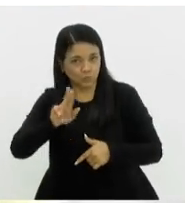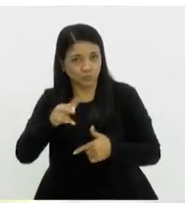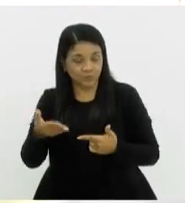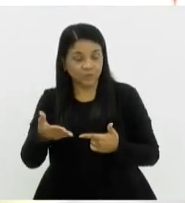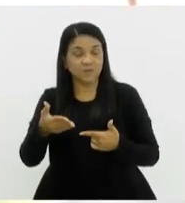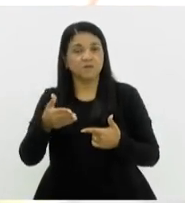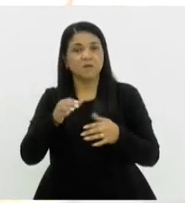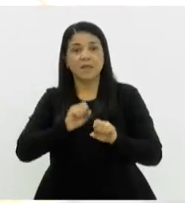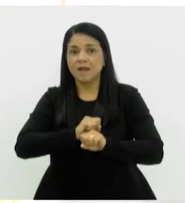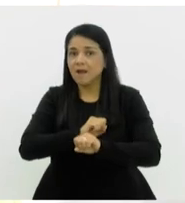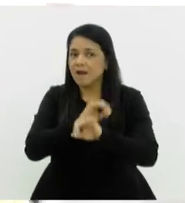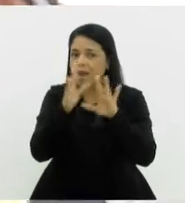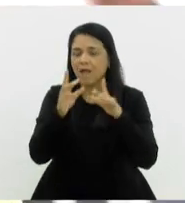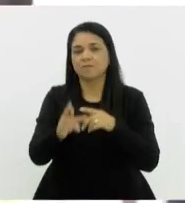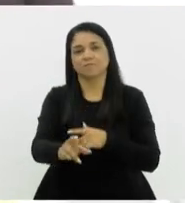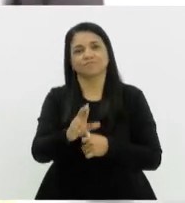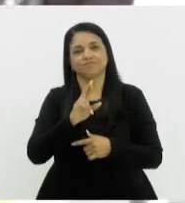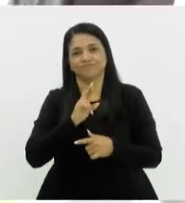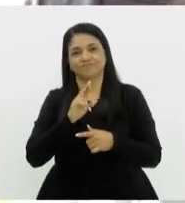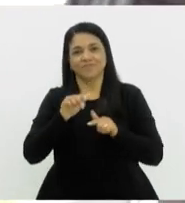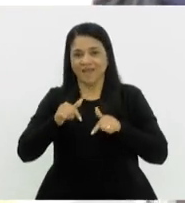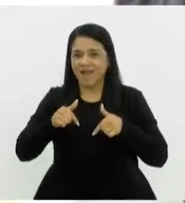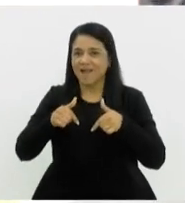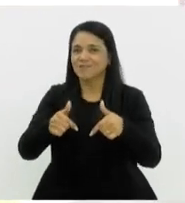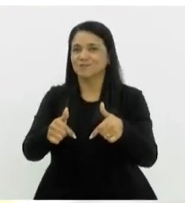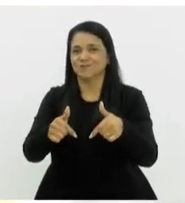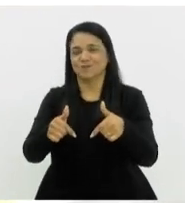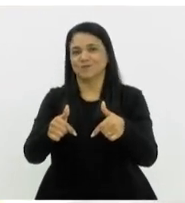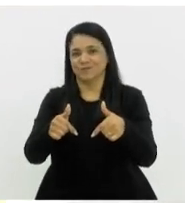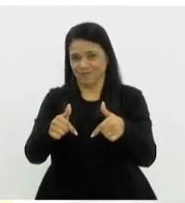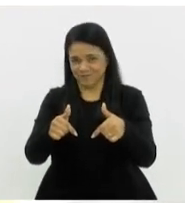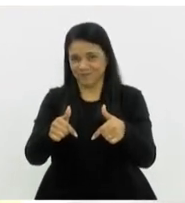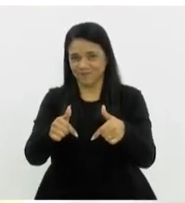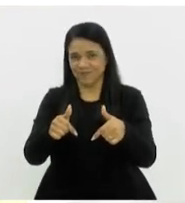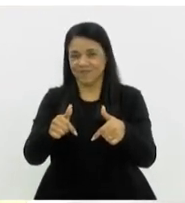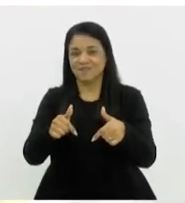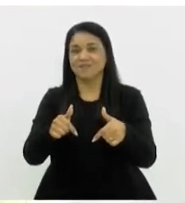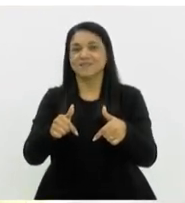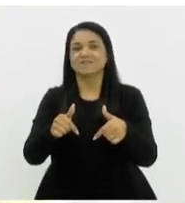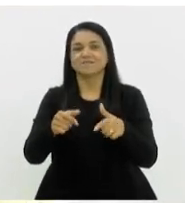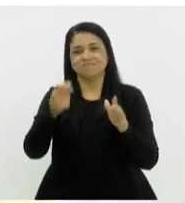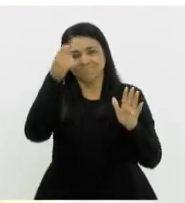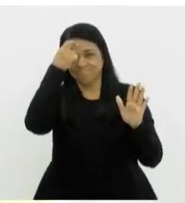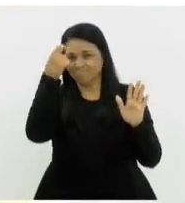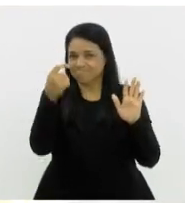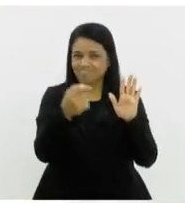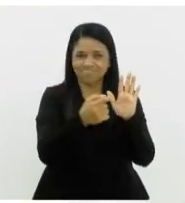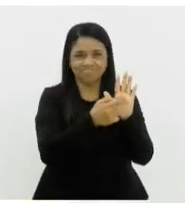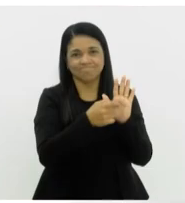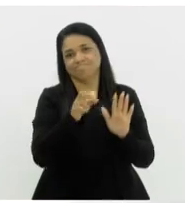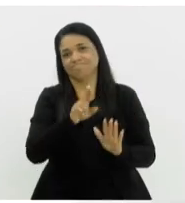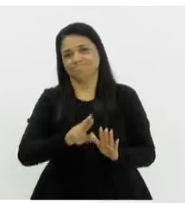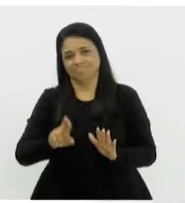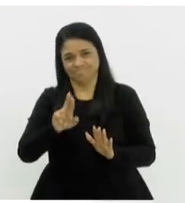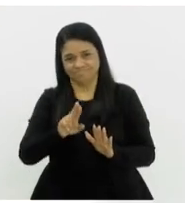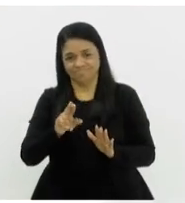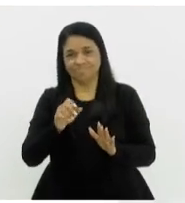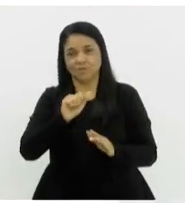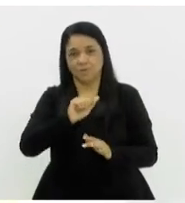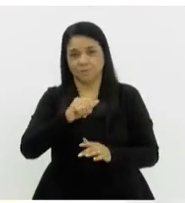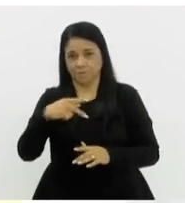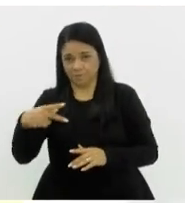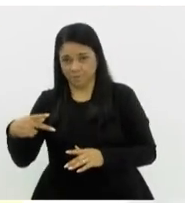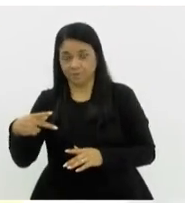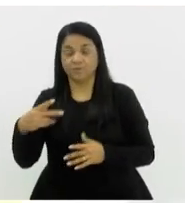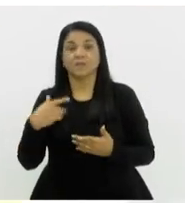mensuráveis os resultados das ações que a gente fez com as inteligências artificiais. E eu queria falar